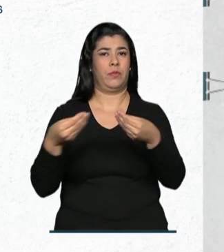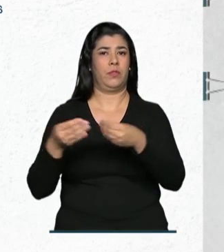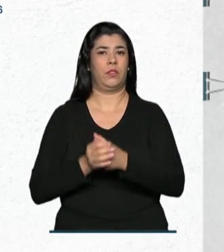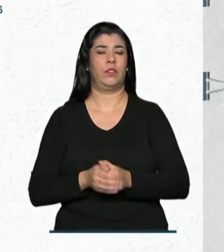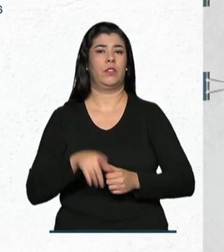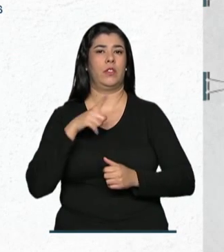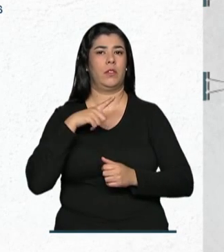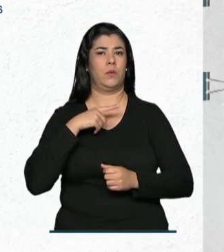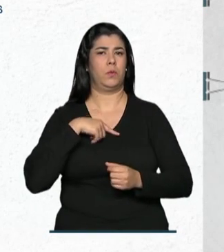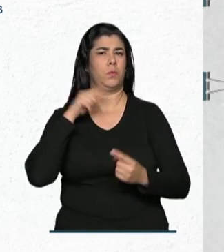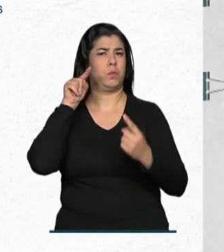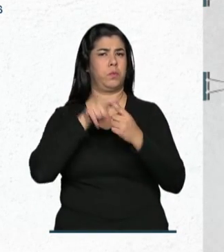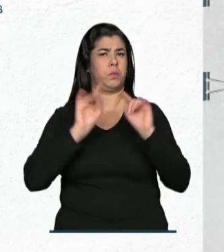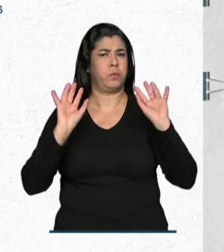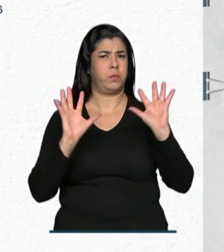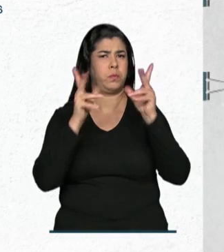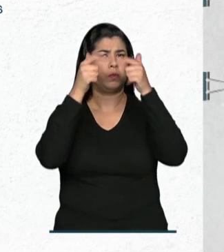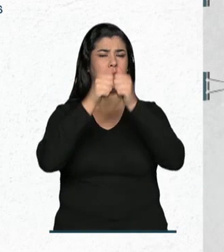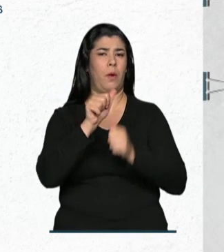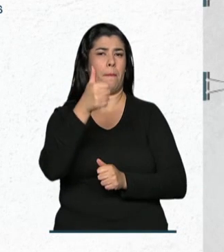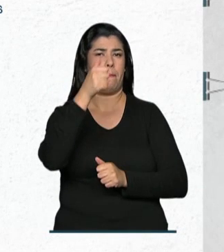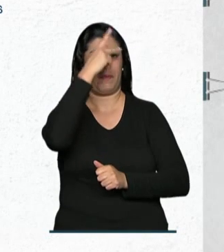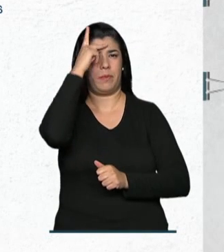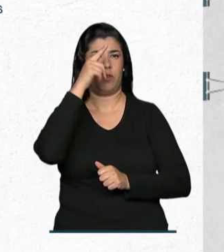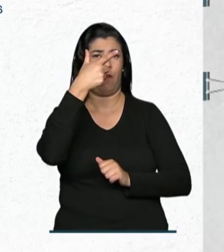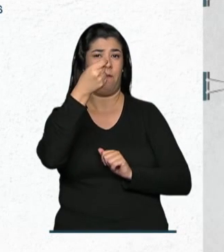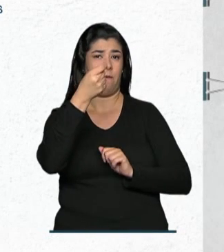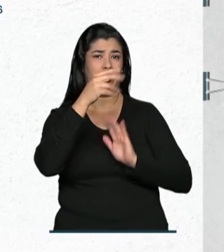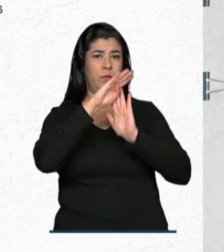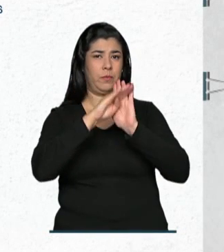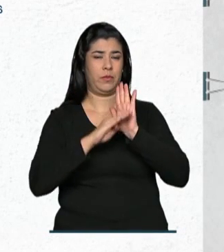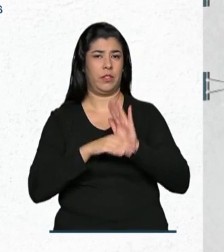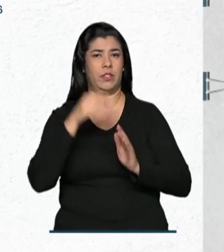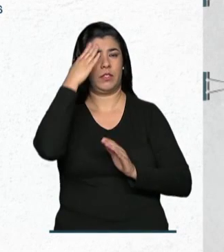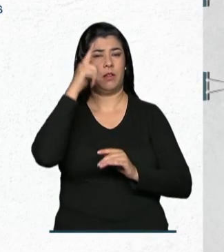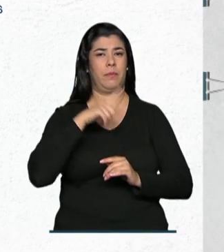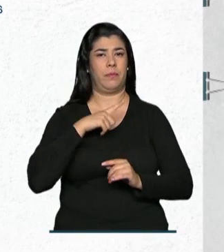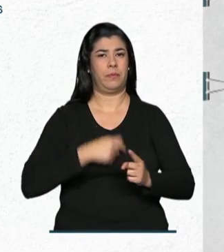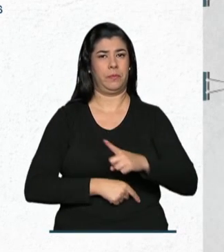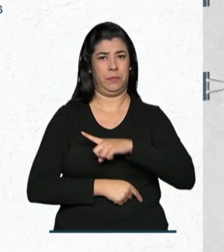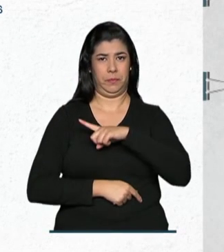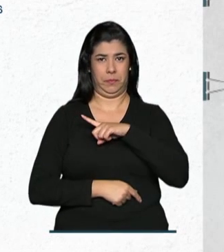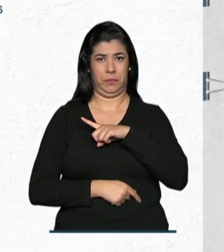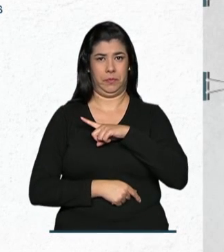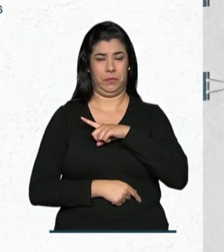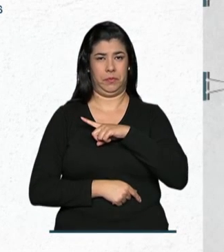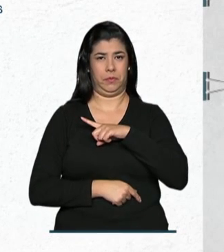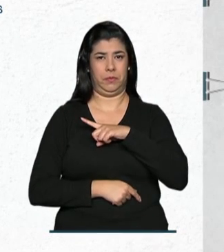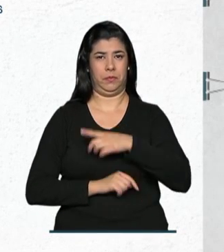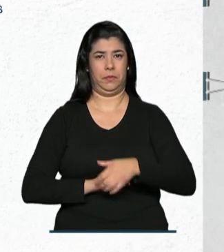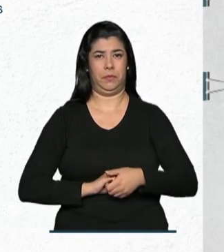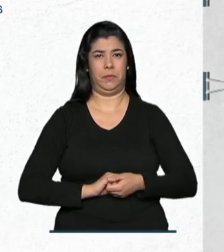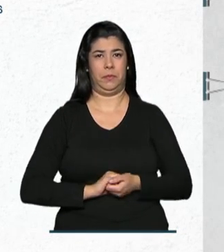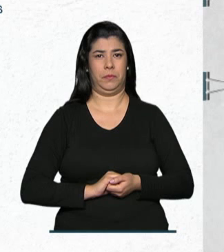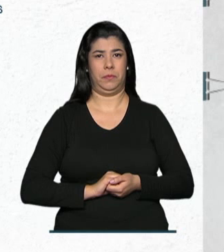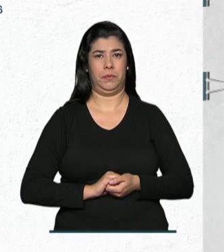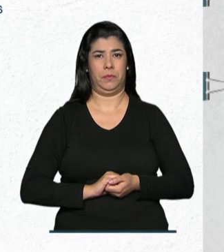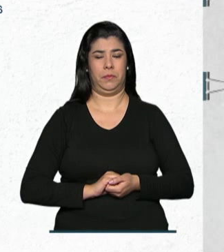menções honrosas para os primeiros 20 classificados. Saiba mais em ibermuseus.org